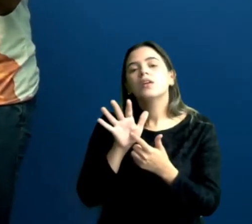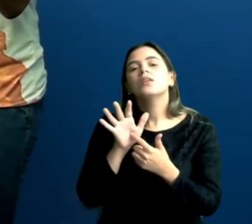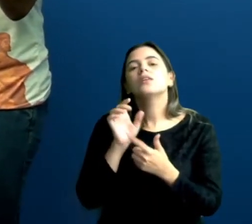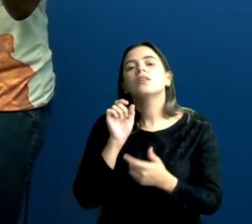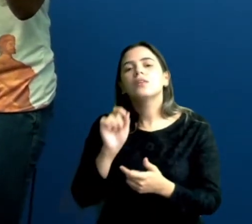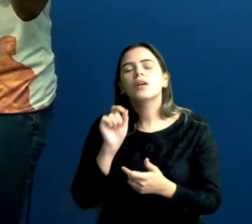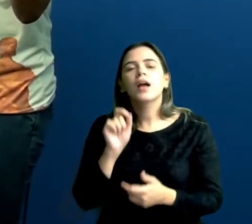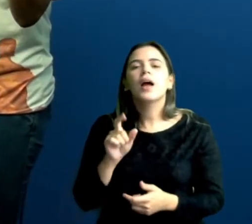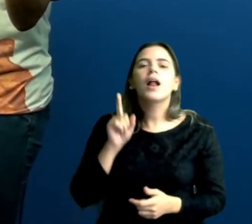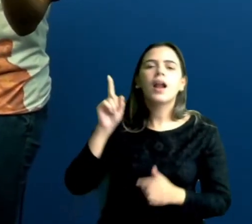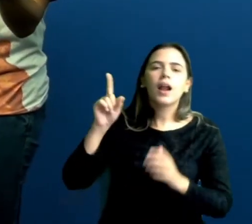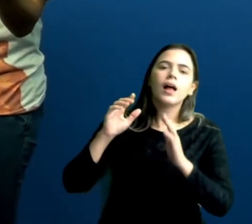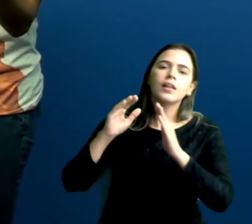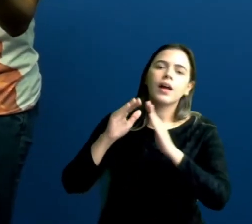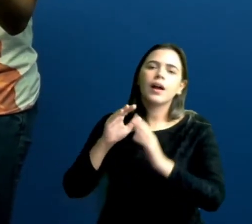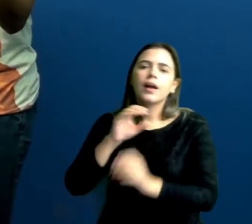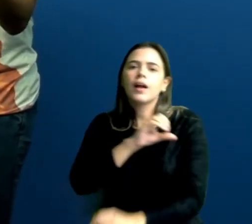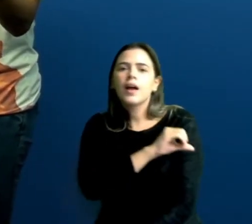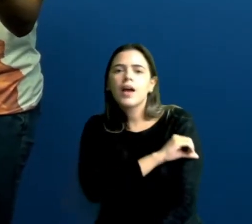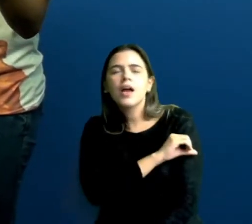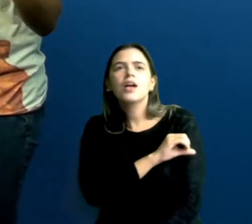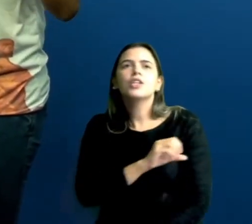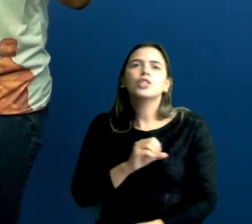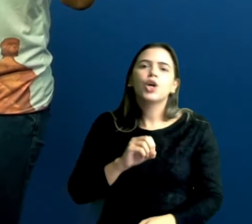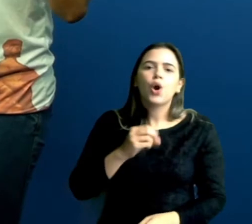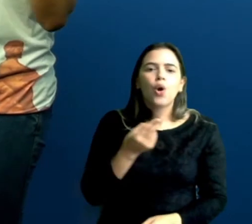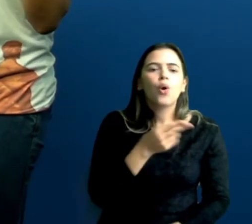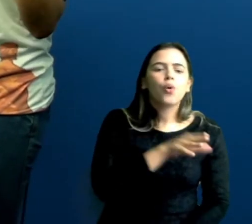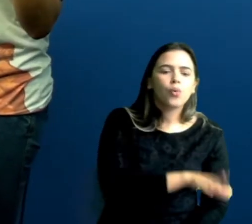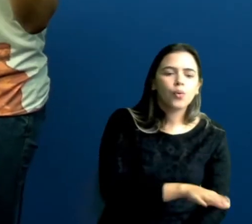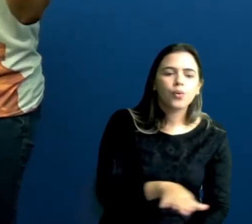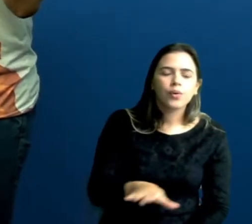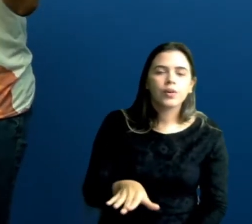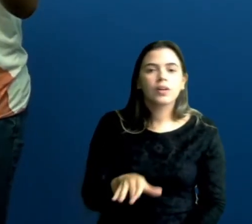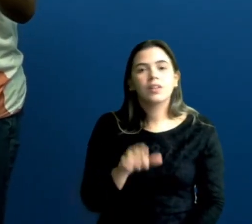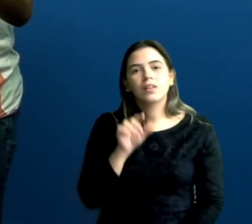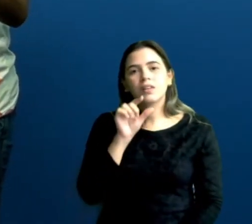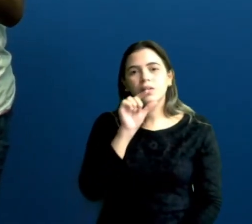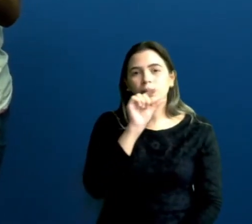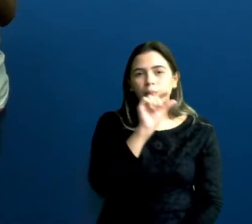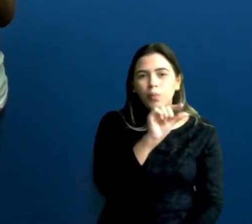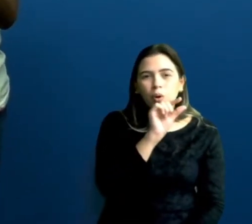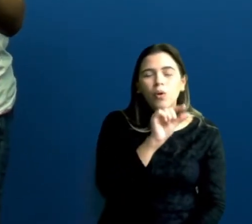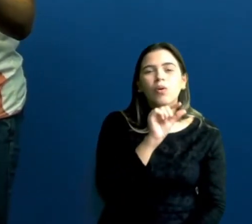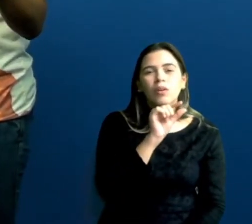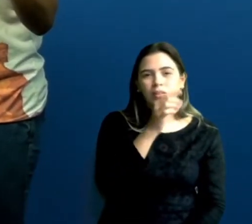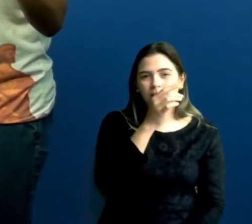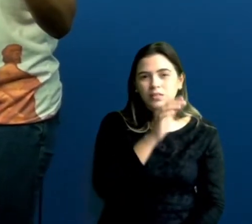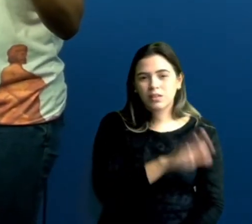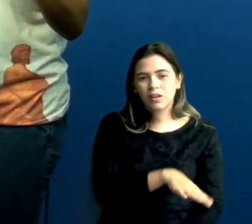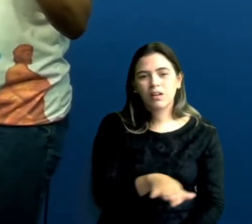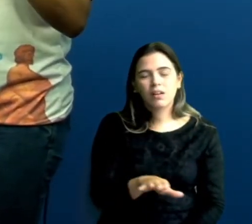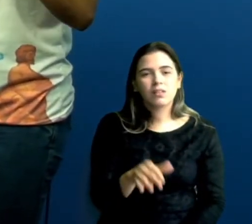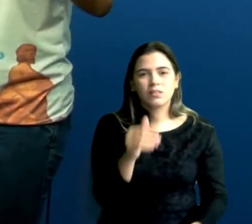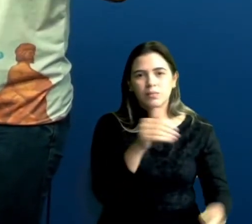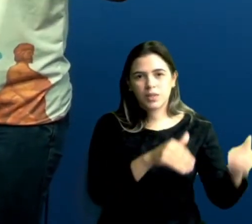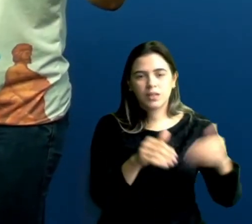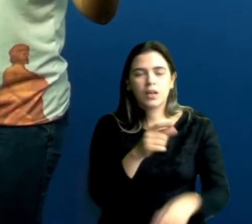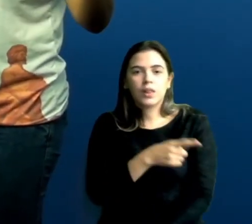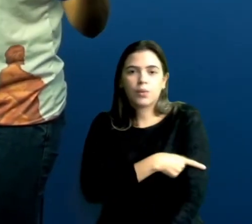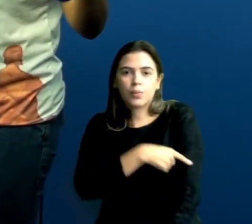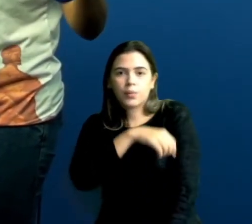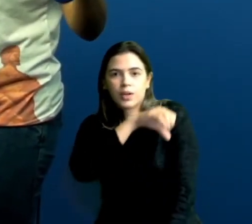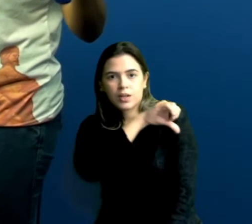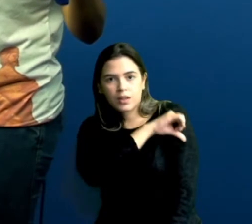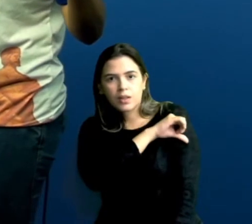ó, que lá na creche, lá para o ensino, anos iniciais, tem poucos, poucas crianças na escola. Do primeiro ao nono ano, essa